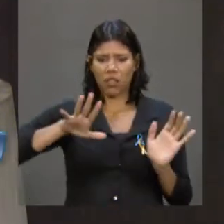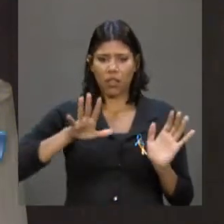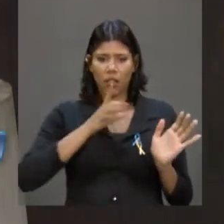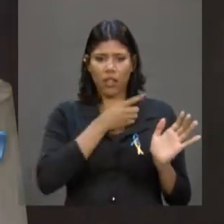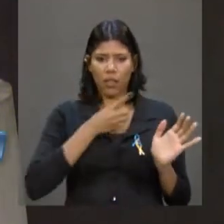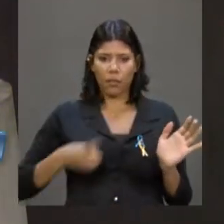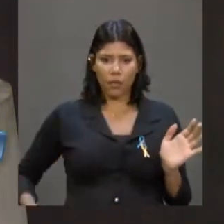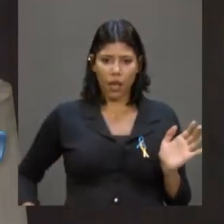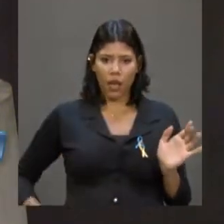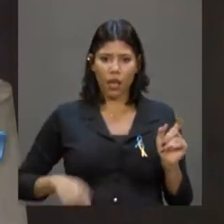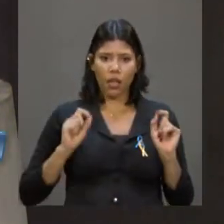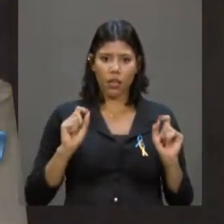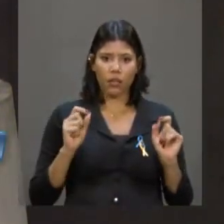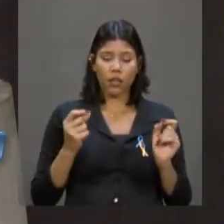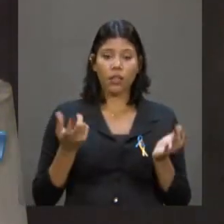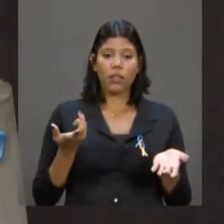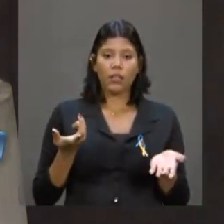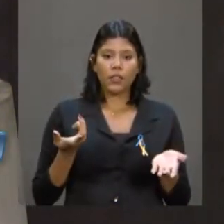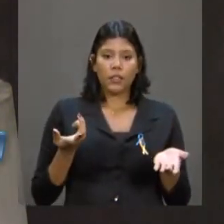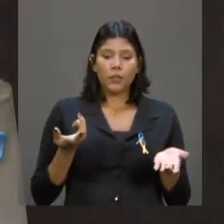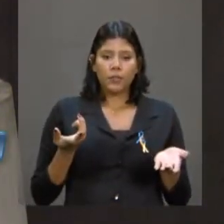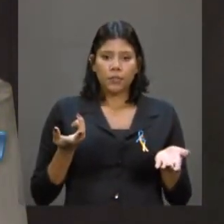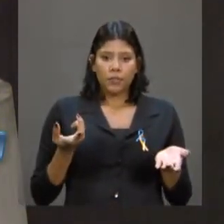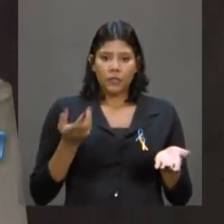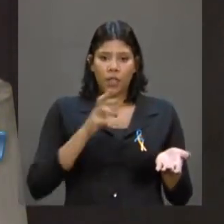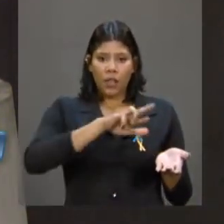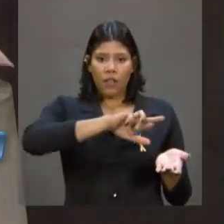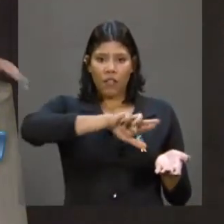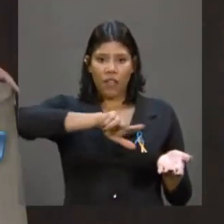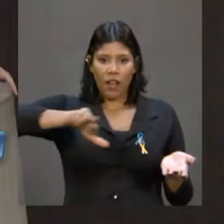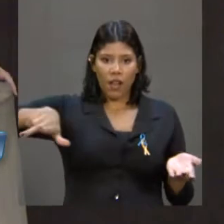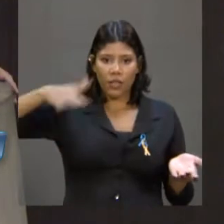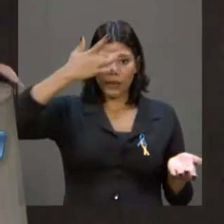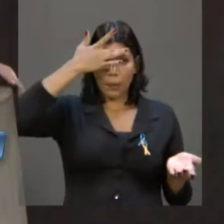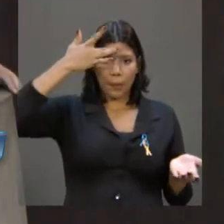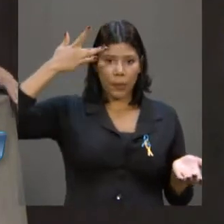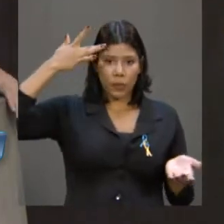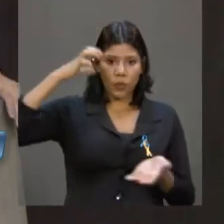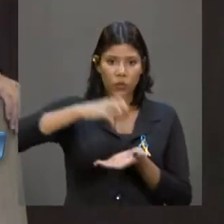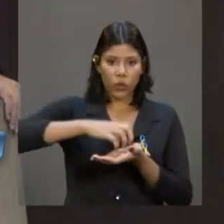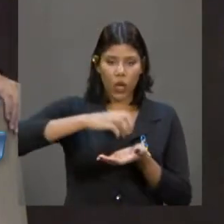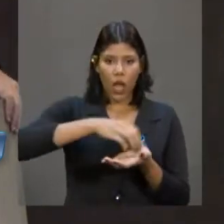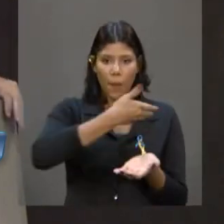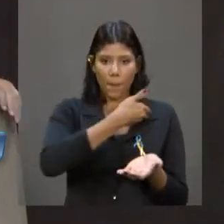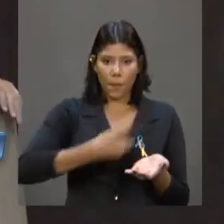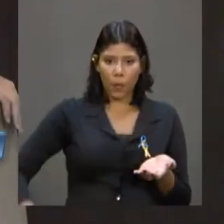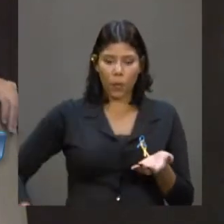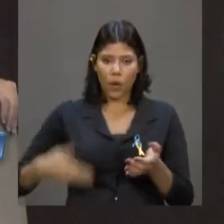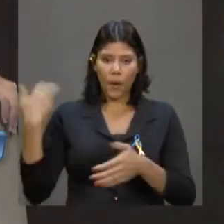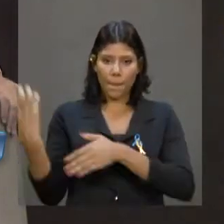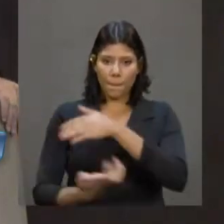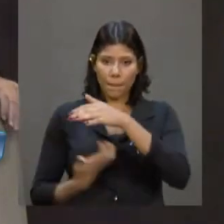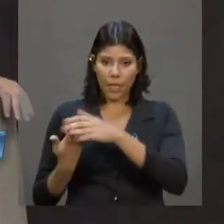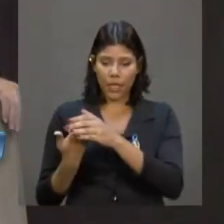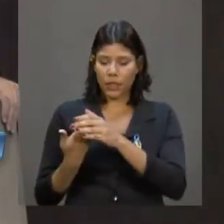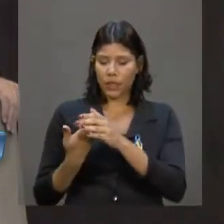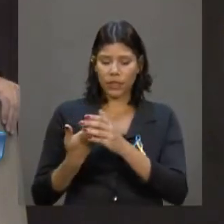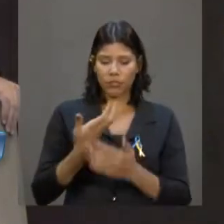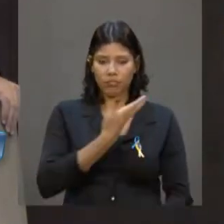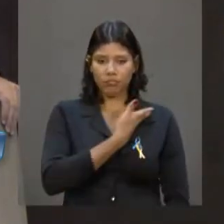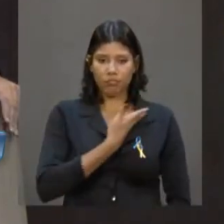recepcionando aqui vários servidores públicos, funcionários de empresas públicas estatais,